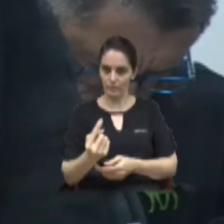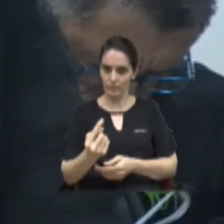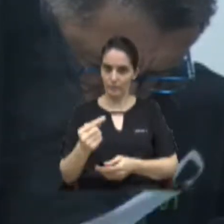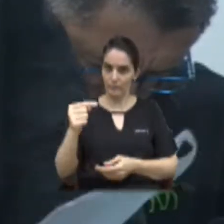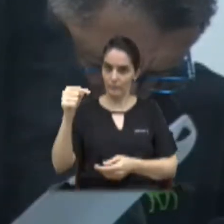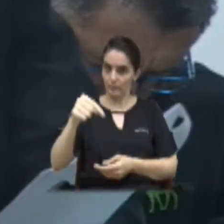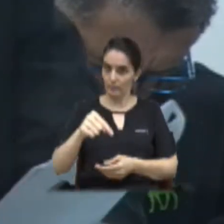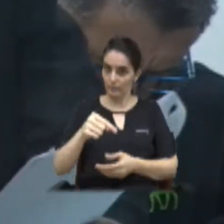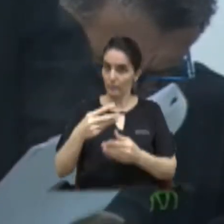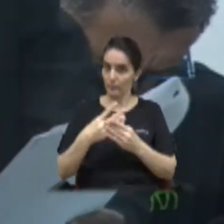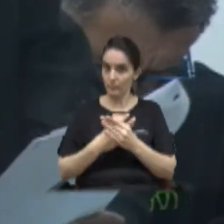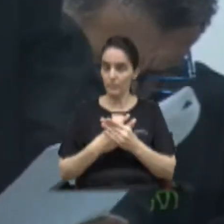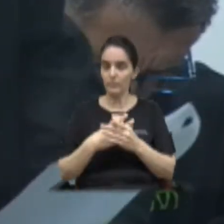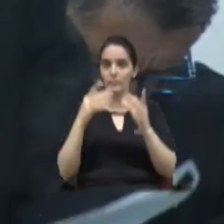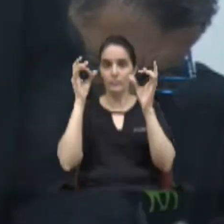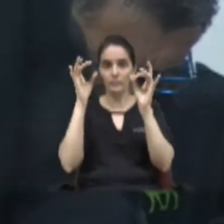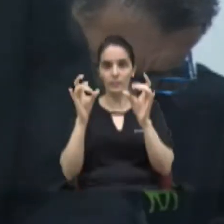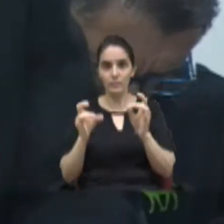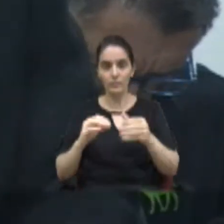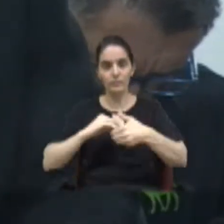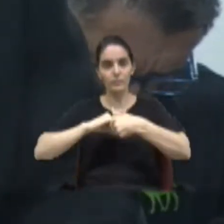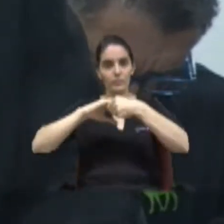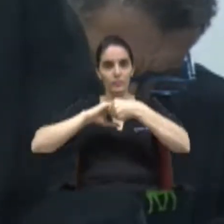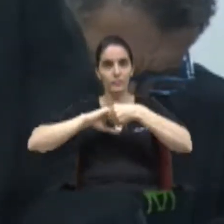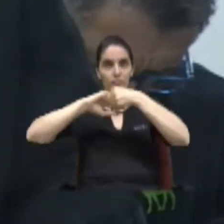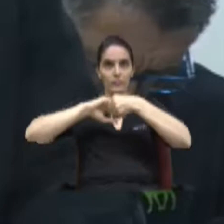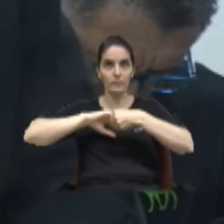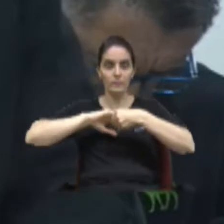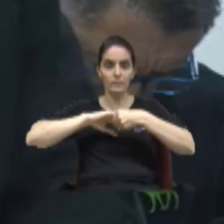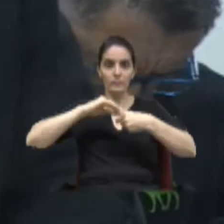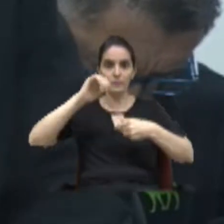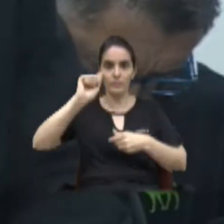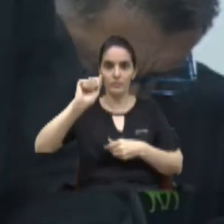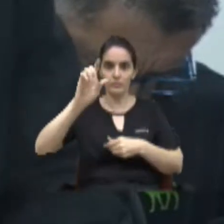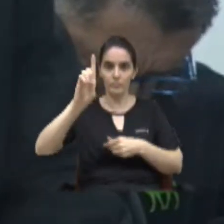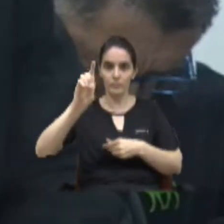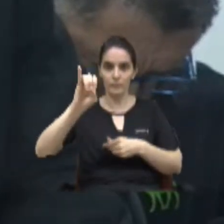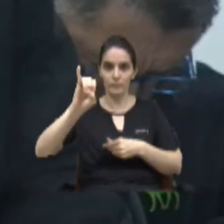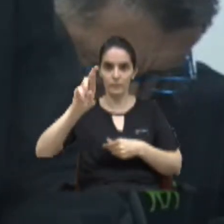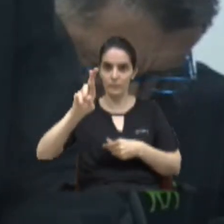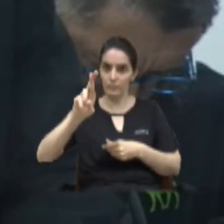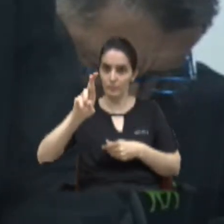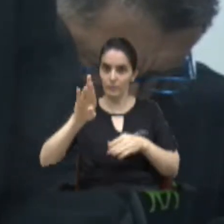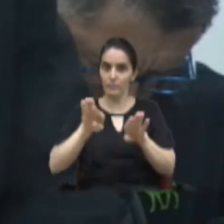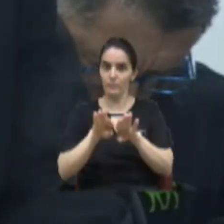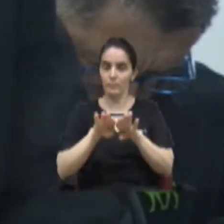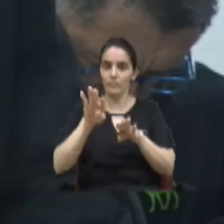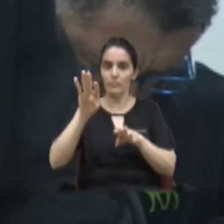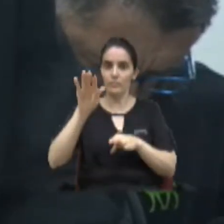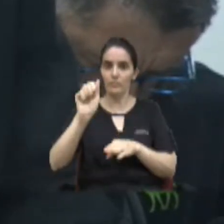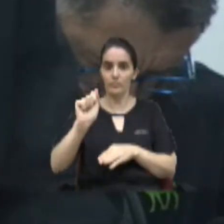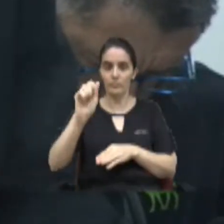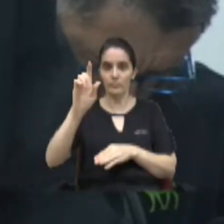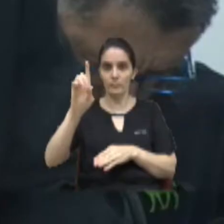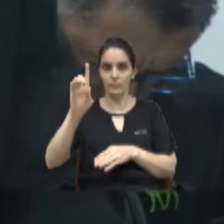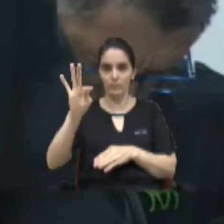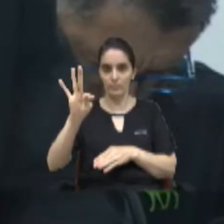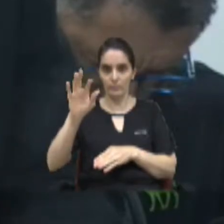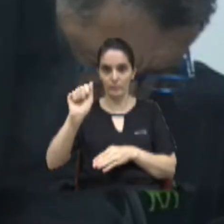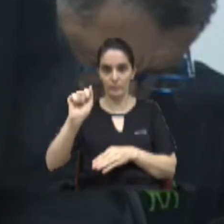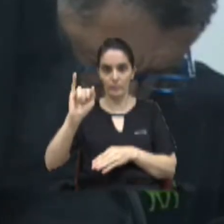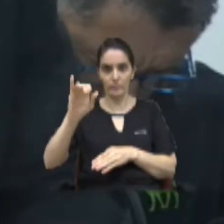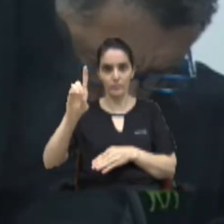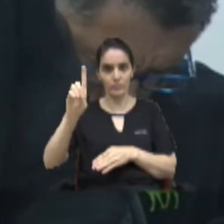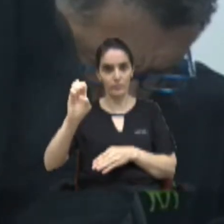direitos, em especial, cumprimentar o senhor Adir e o senhor Ataíde, que são os representantes das